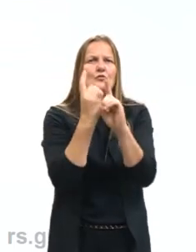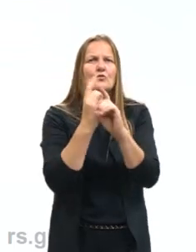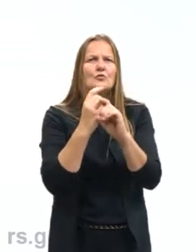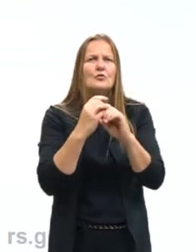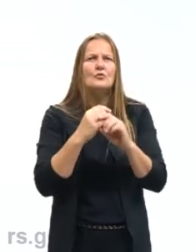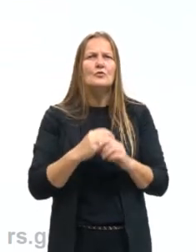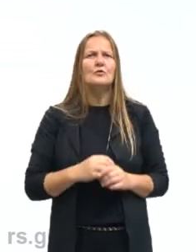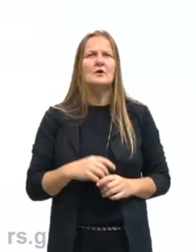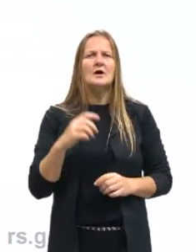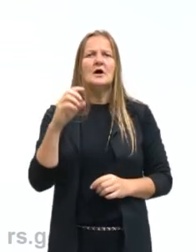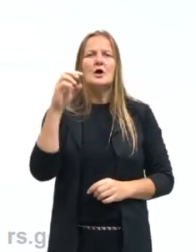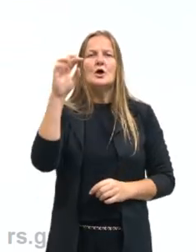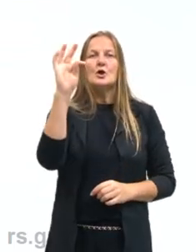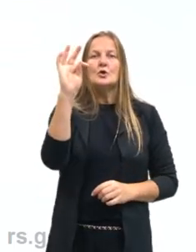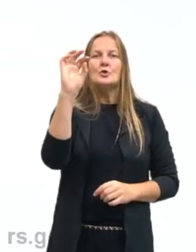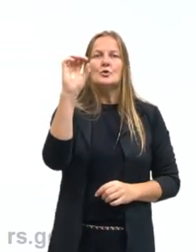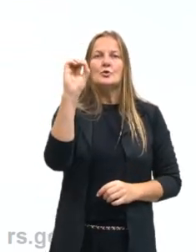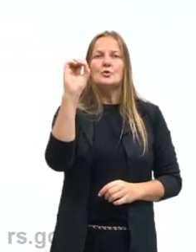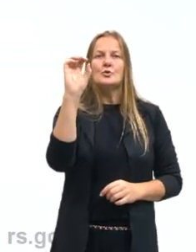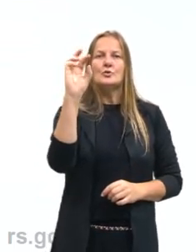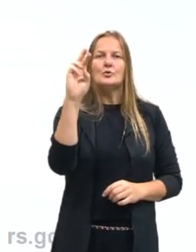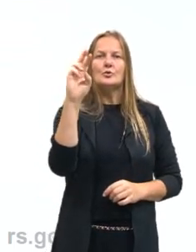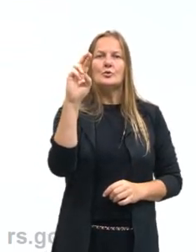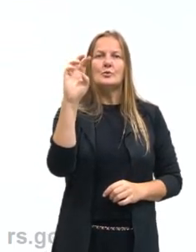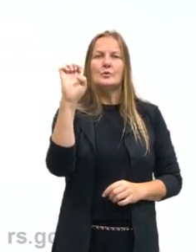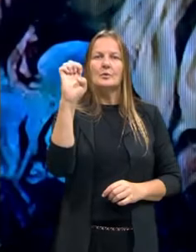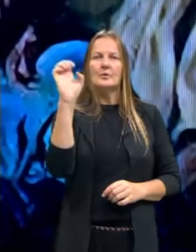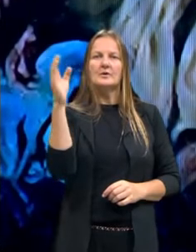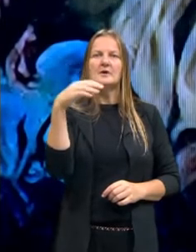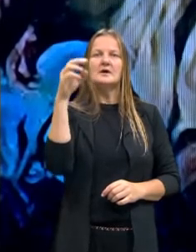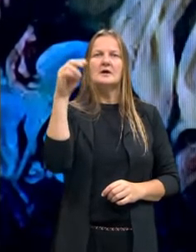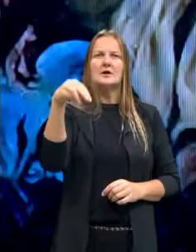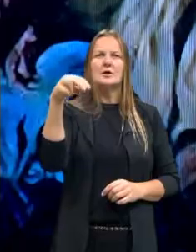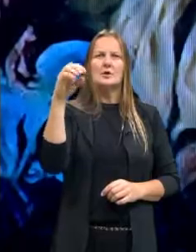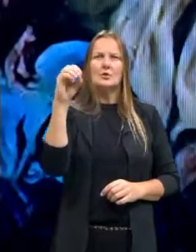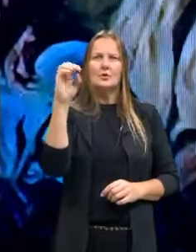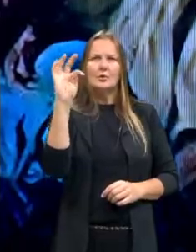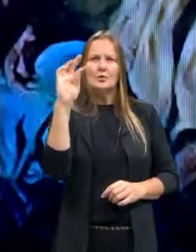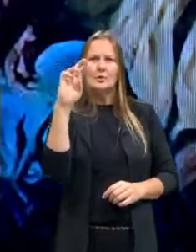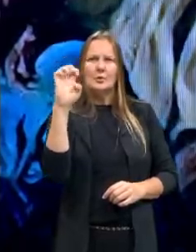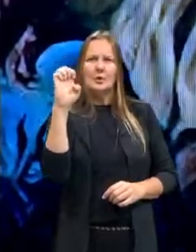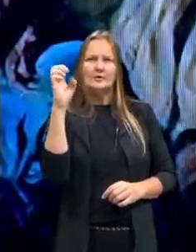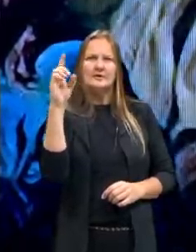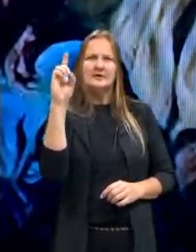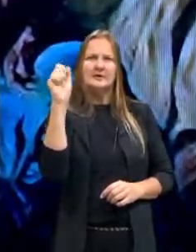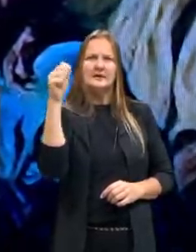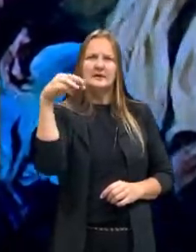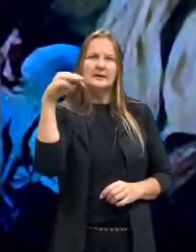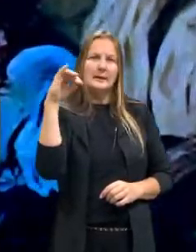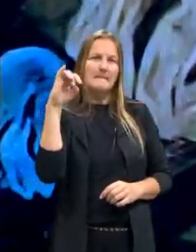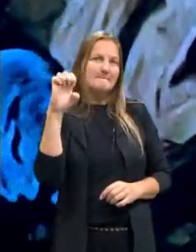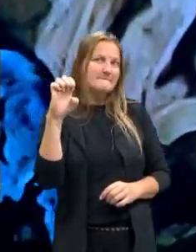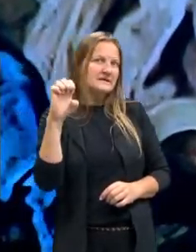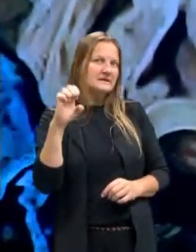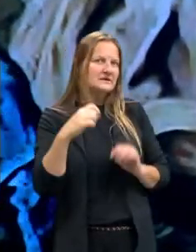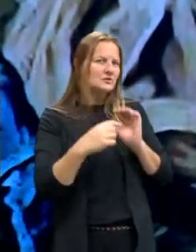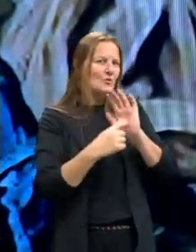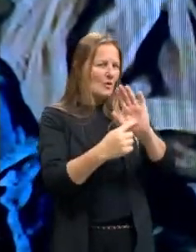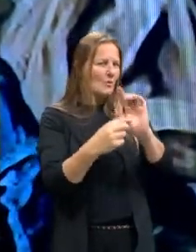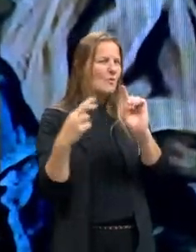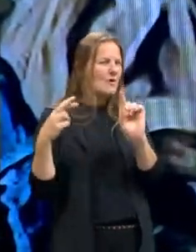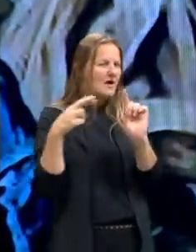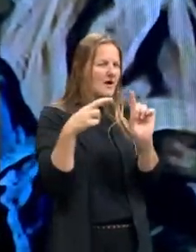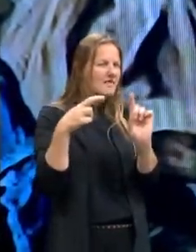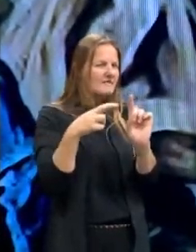de Notre Dame, nos localizando, nos fazendo pensar, nos dando essa referência